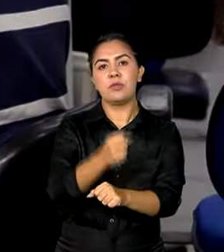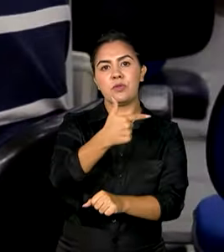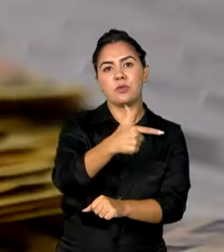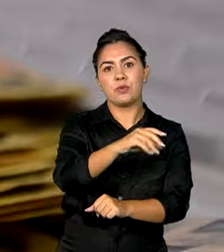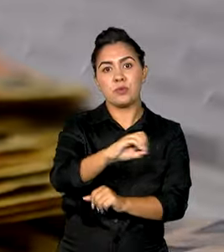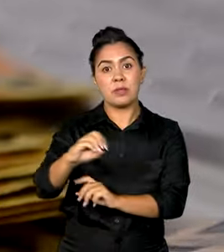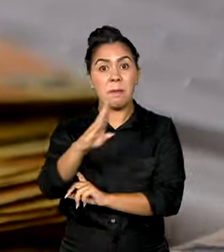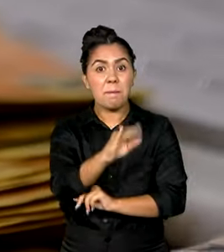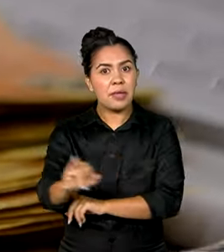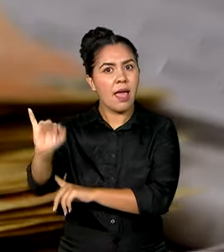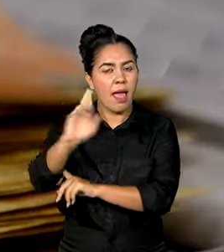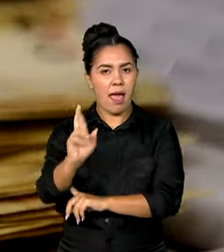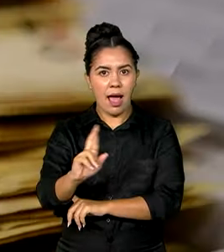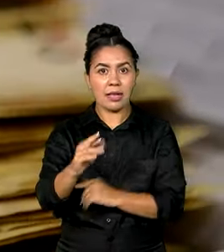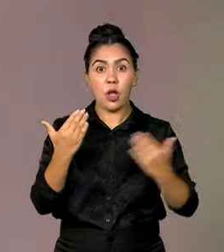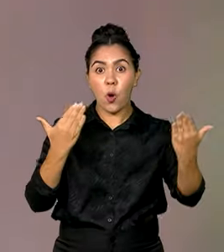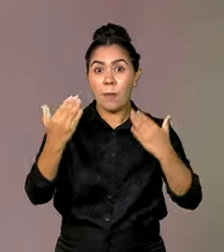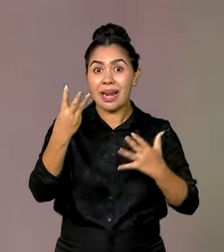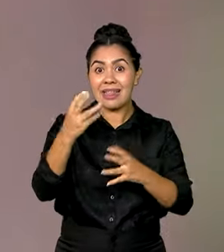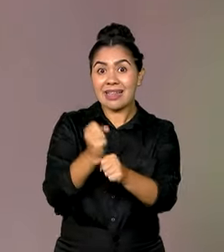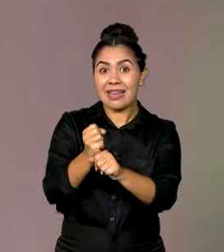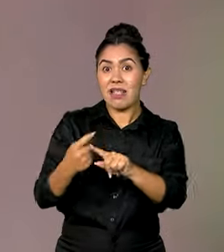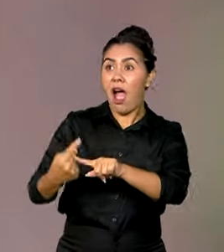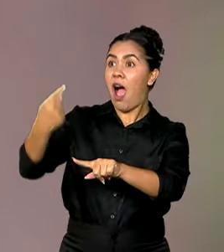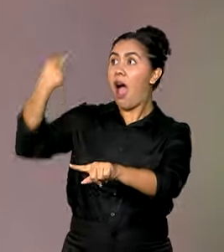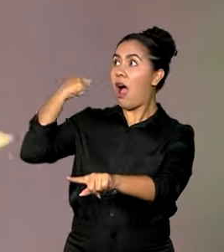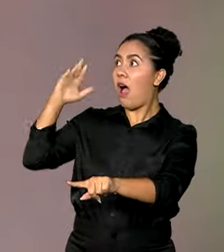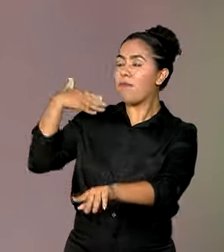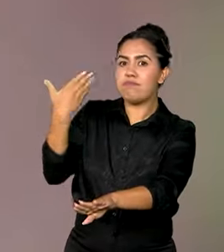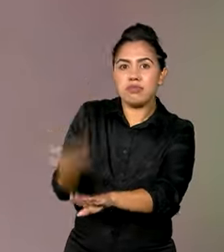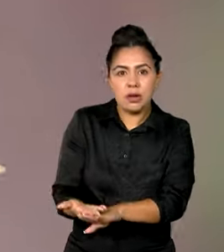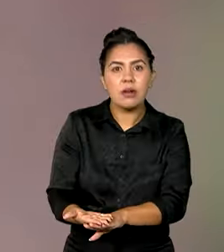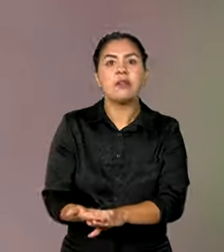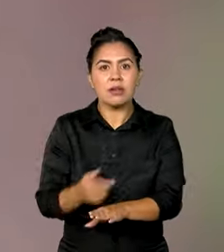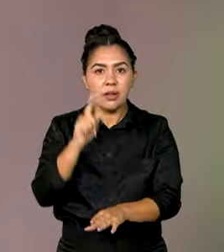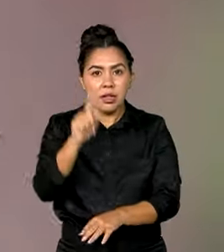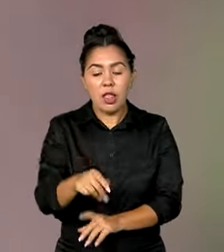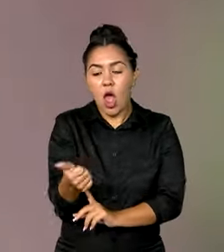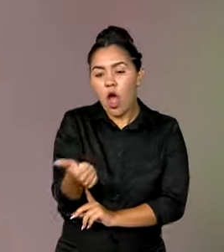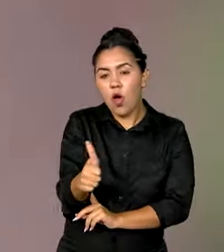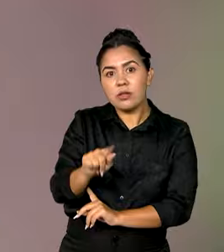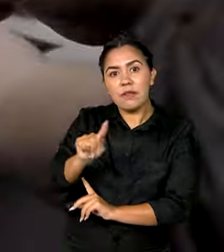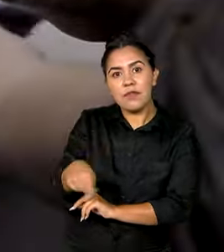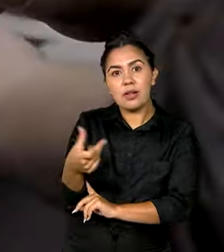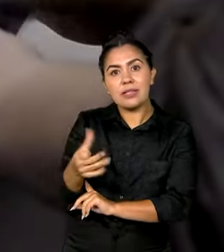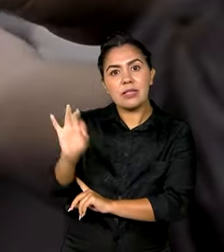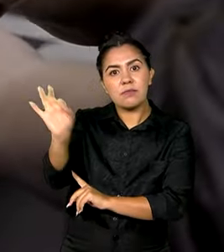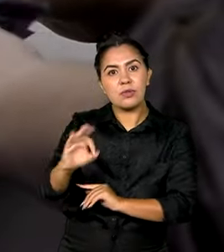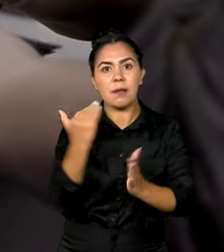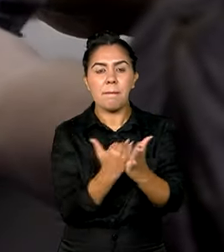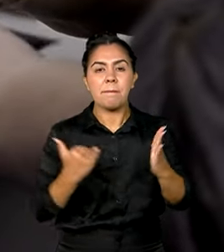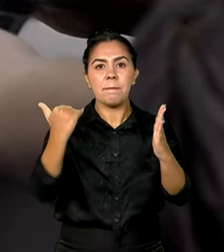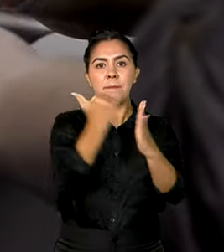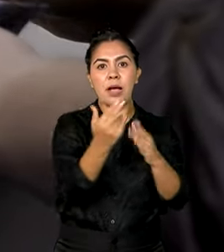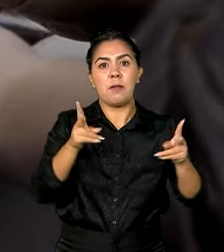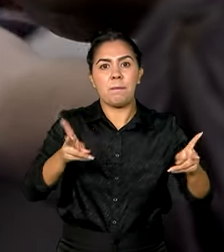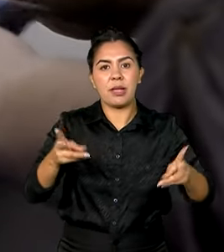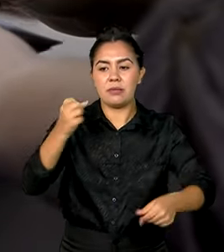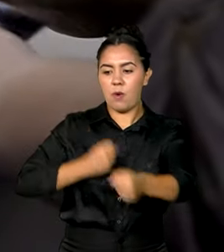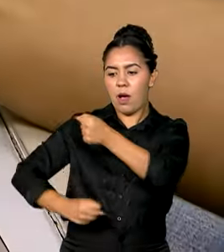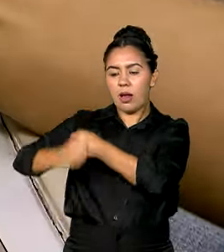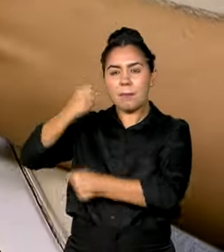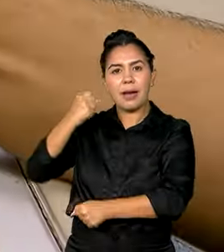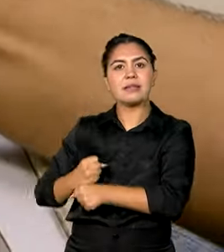no mês em 30 anos. A arrecadação foi 11,6% maior que a do mesmo período do ano